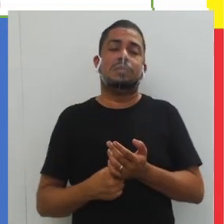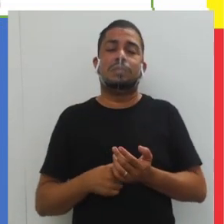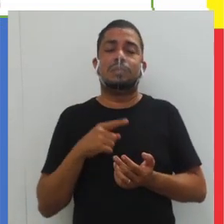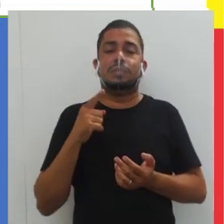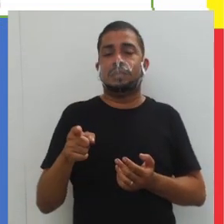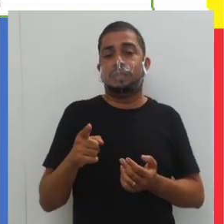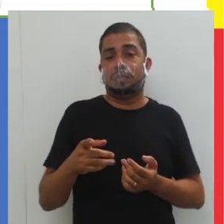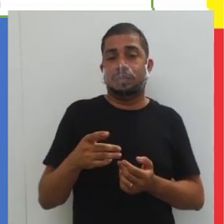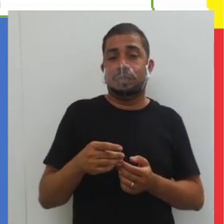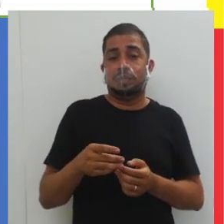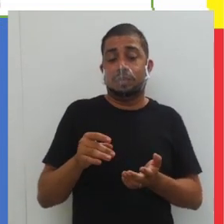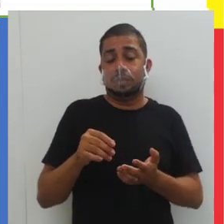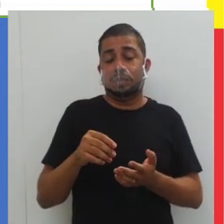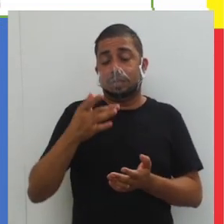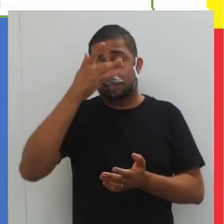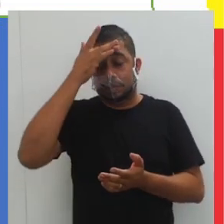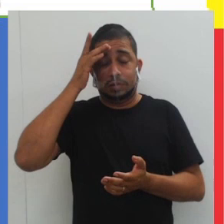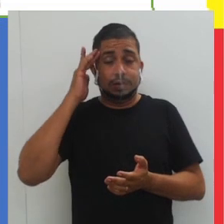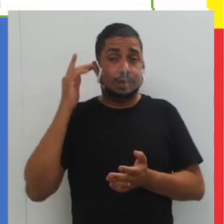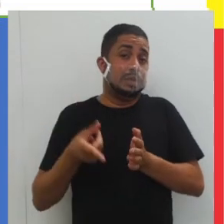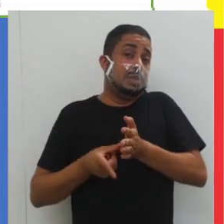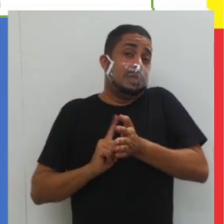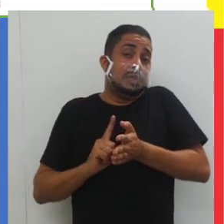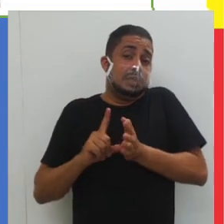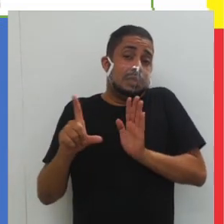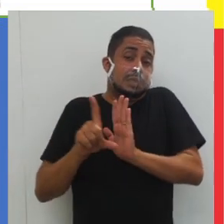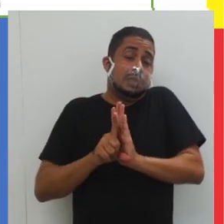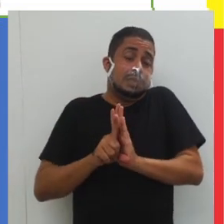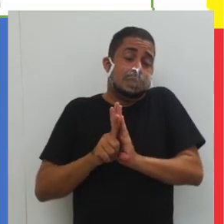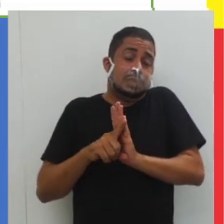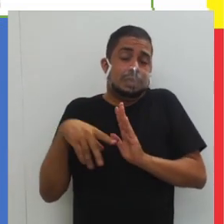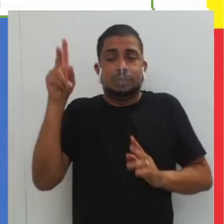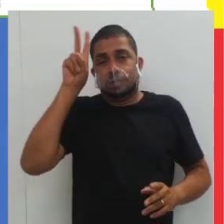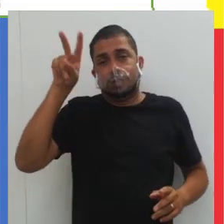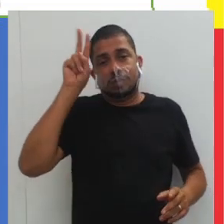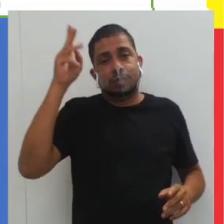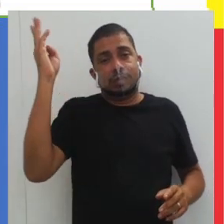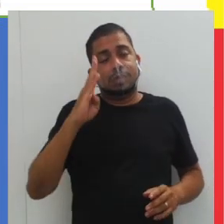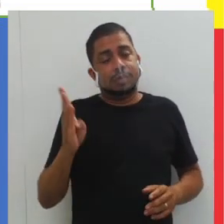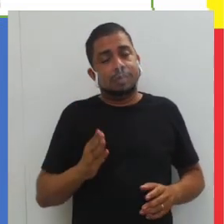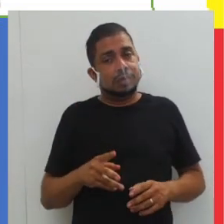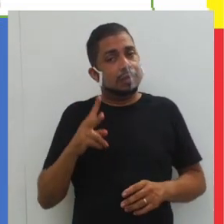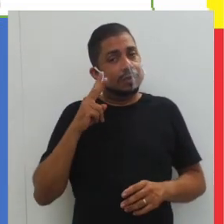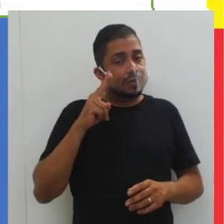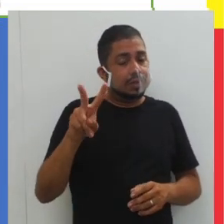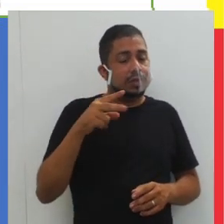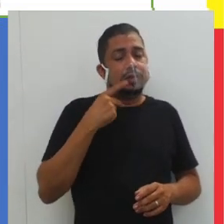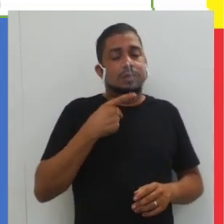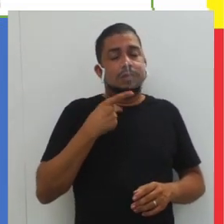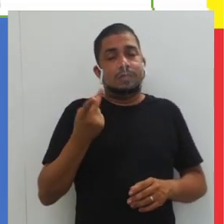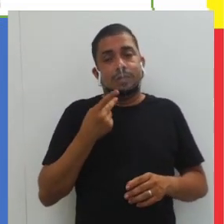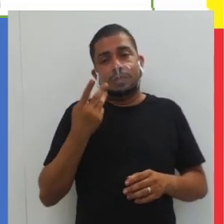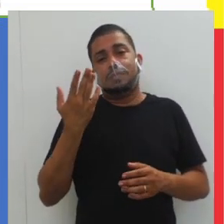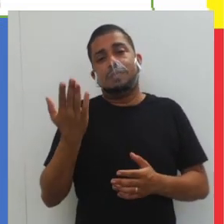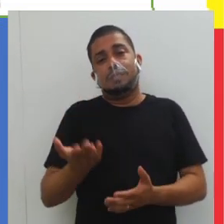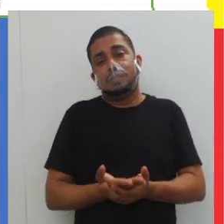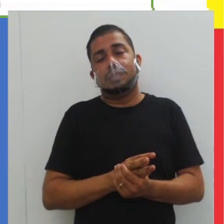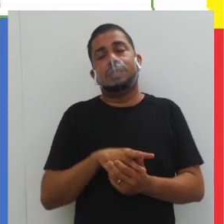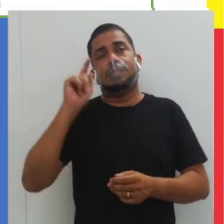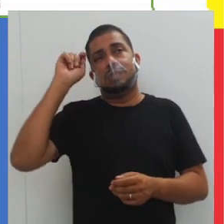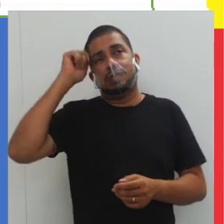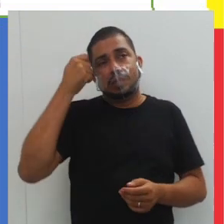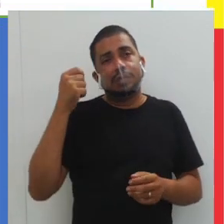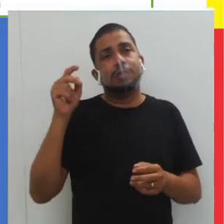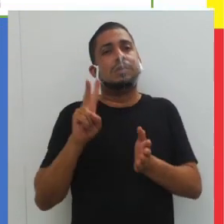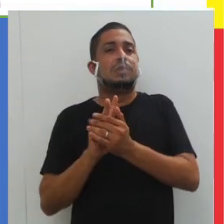esses povos antes dessas leis em nossa história nacional? Vimos que eu falei a vocês que muitas vezes